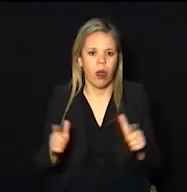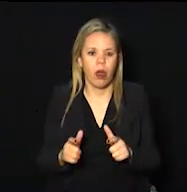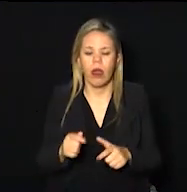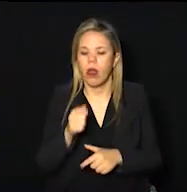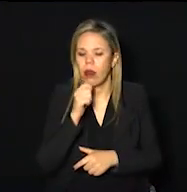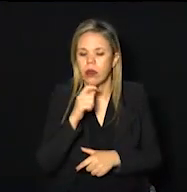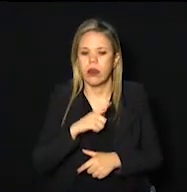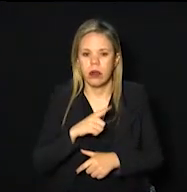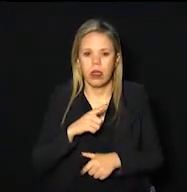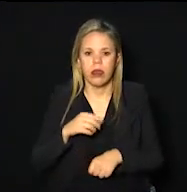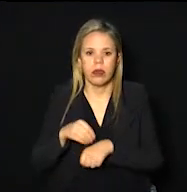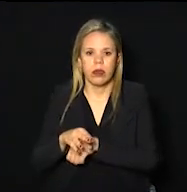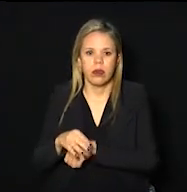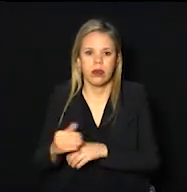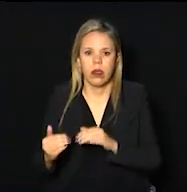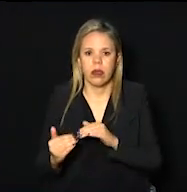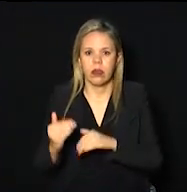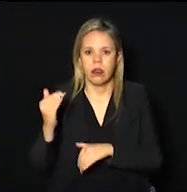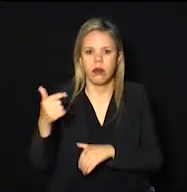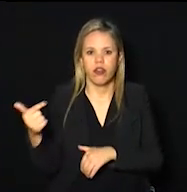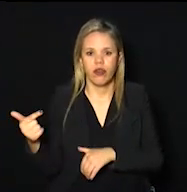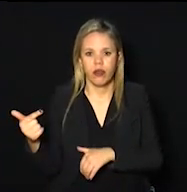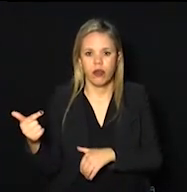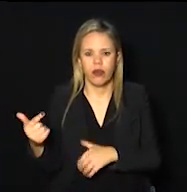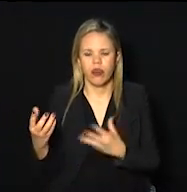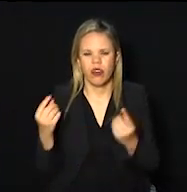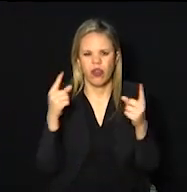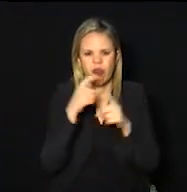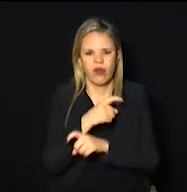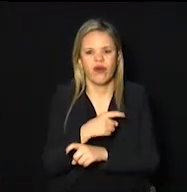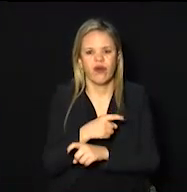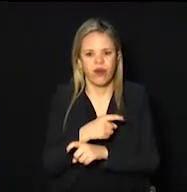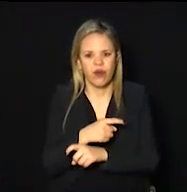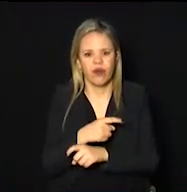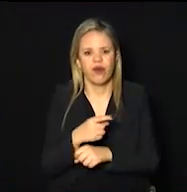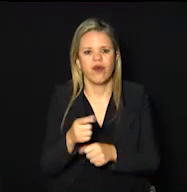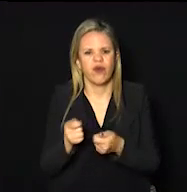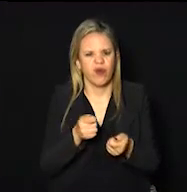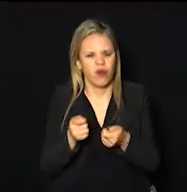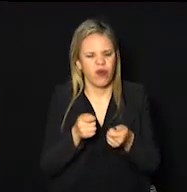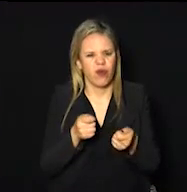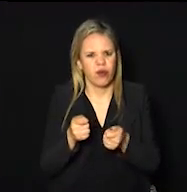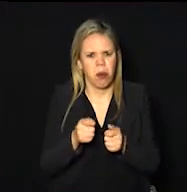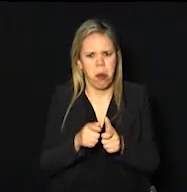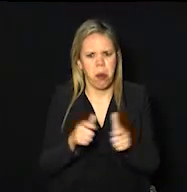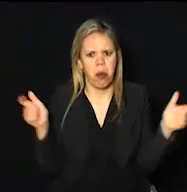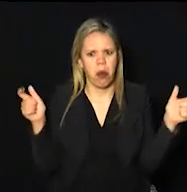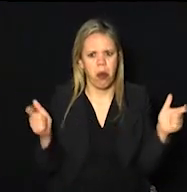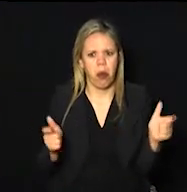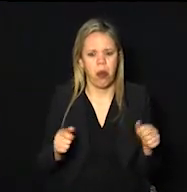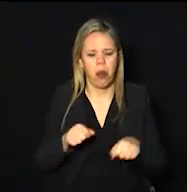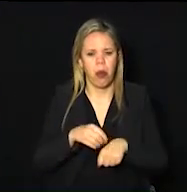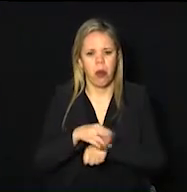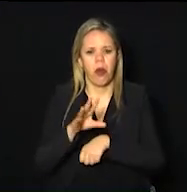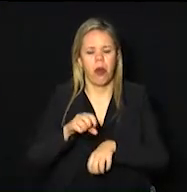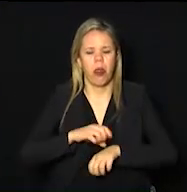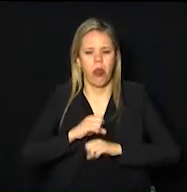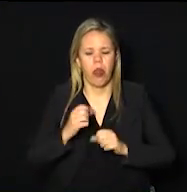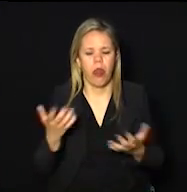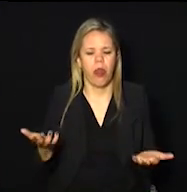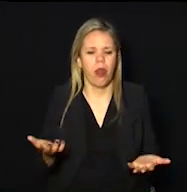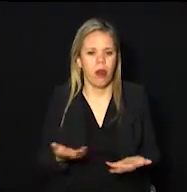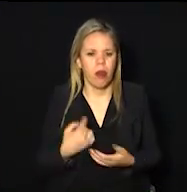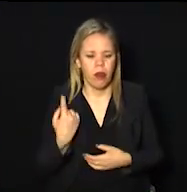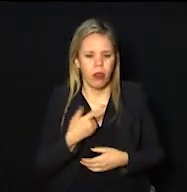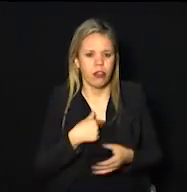transmissão. Acima de 2 é muito difícil de segurar, é explosiva a transmissão. Nós